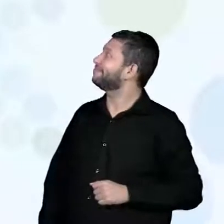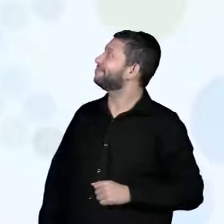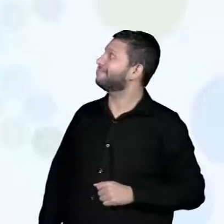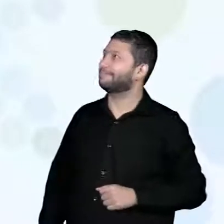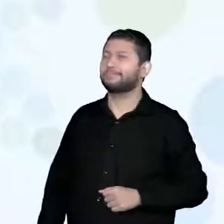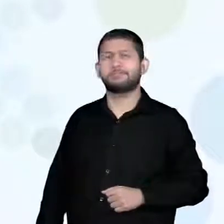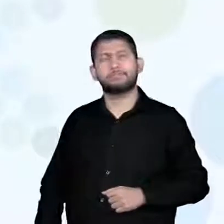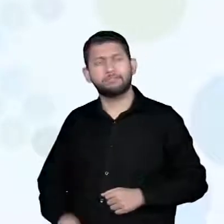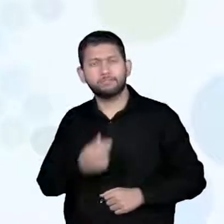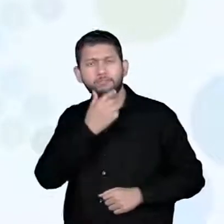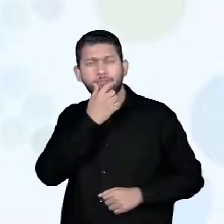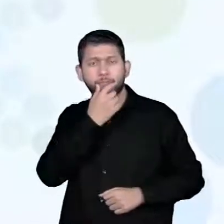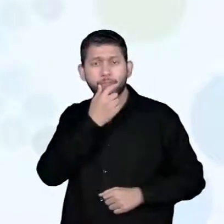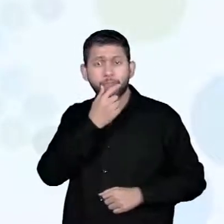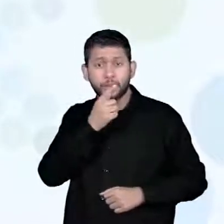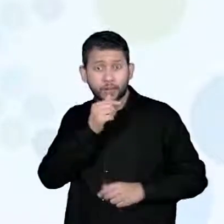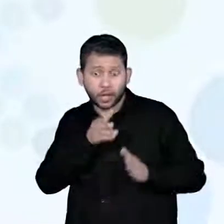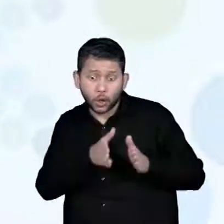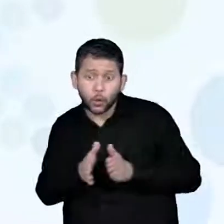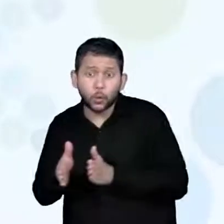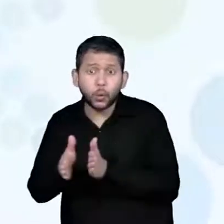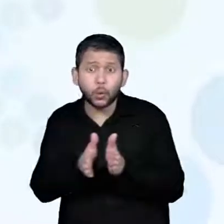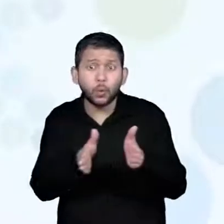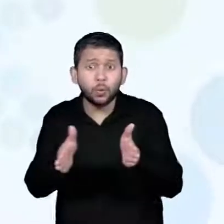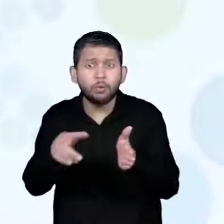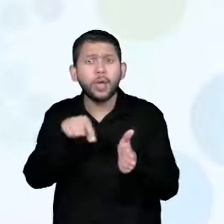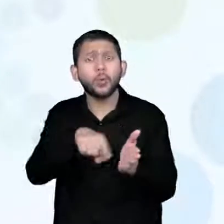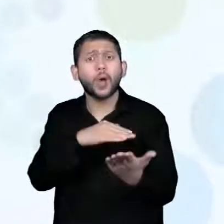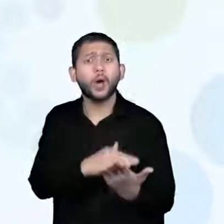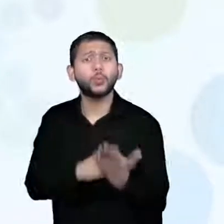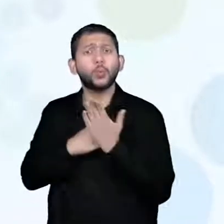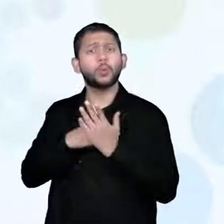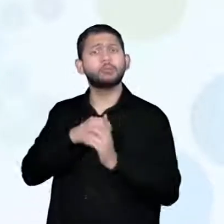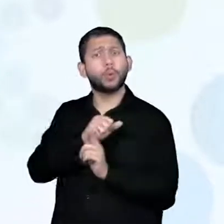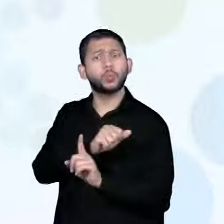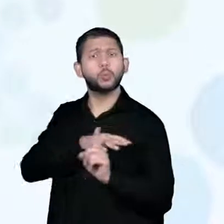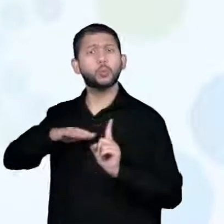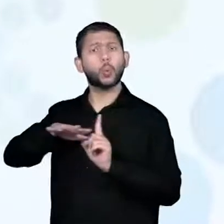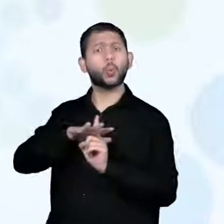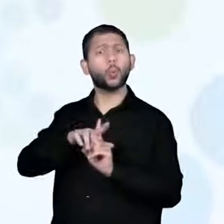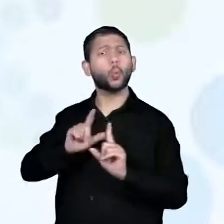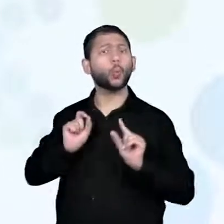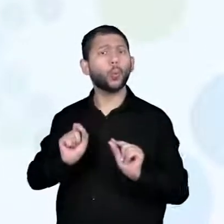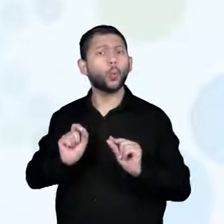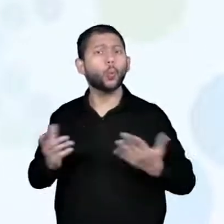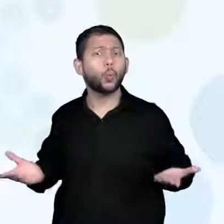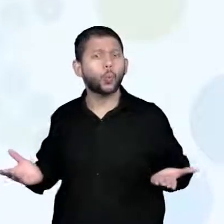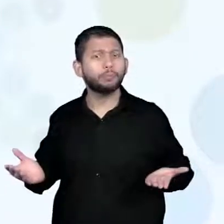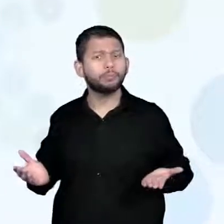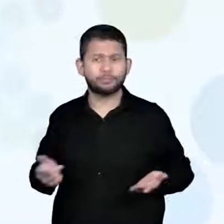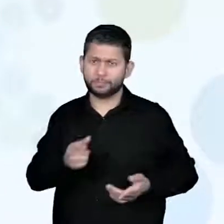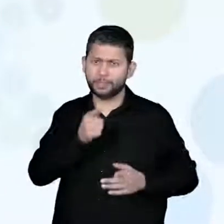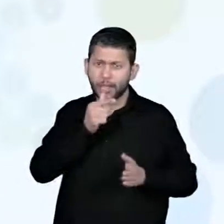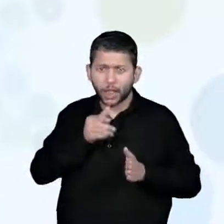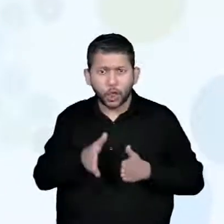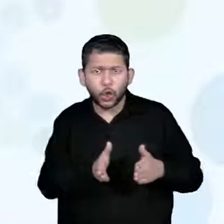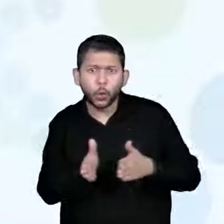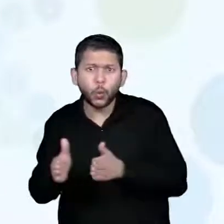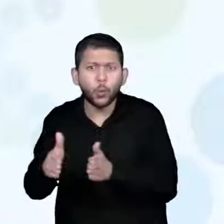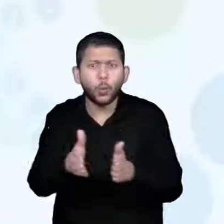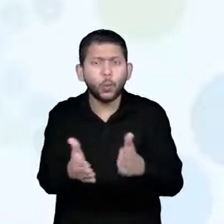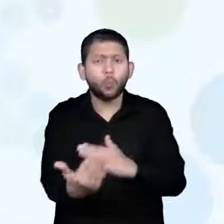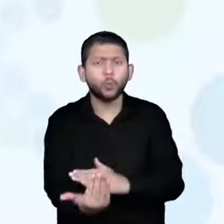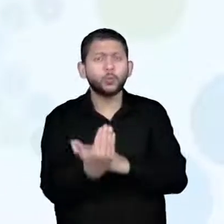O Rio e suas contribuições. Então, naquele momento também da gente fazer um print, tirar uma